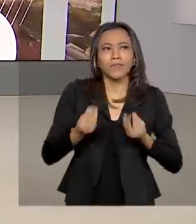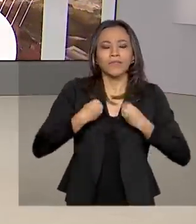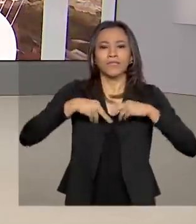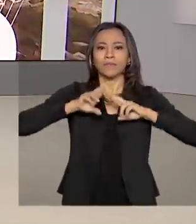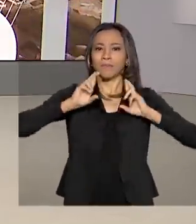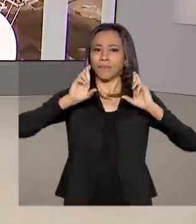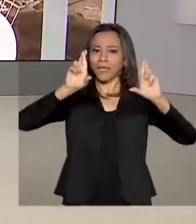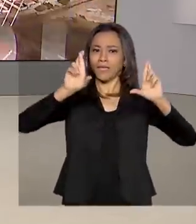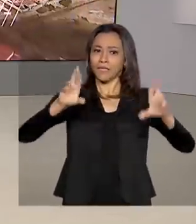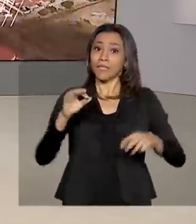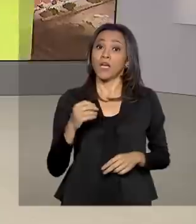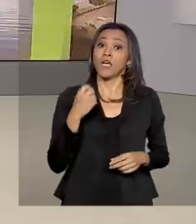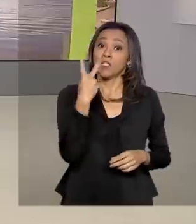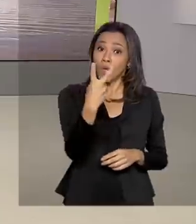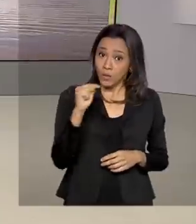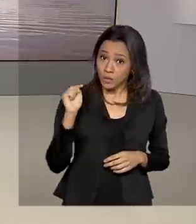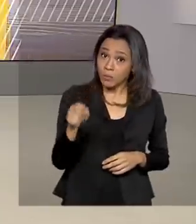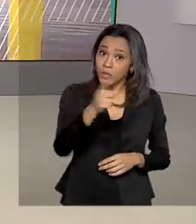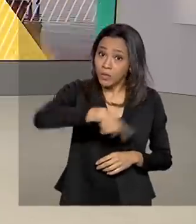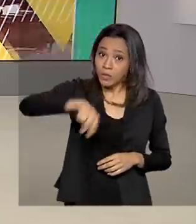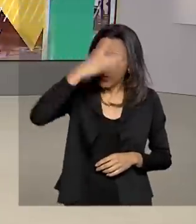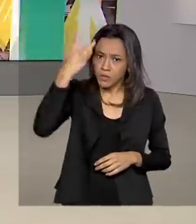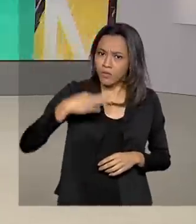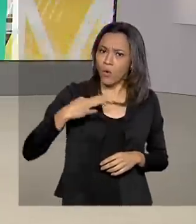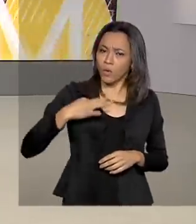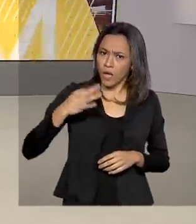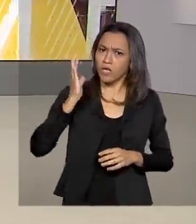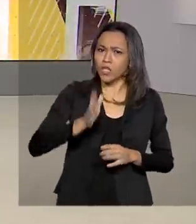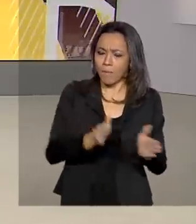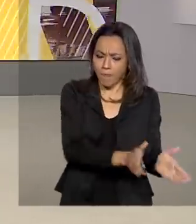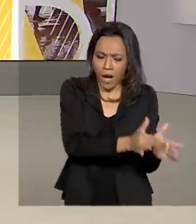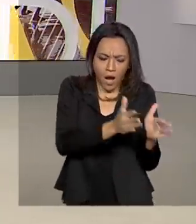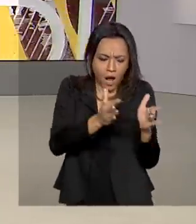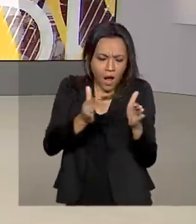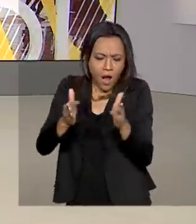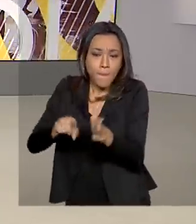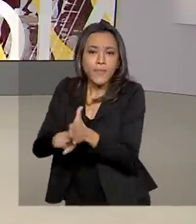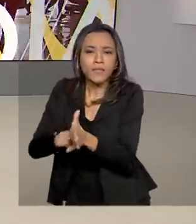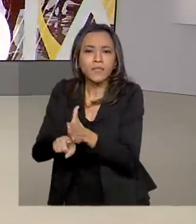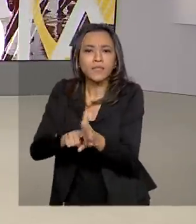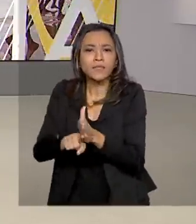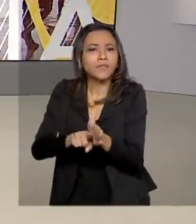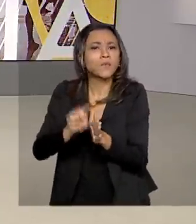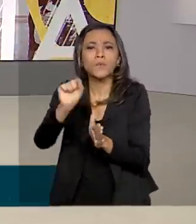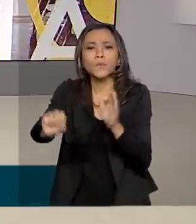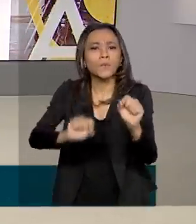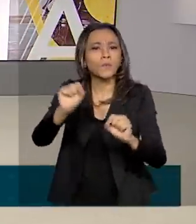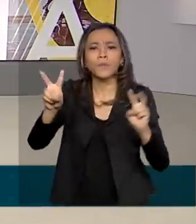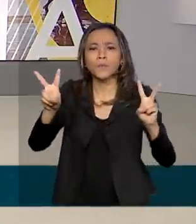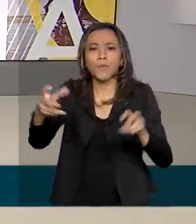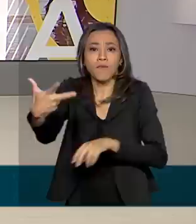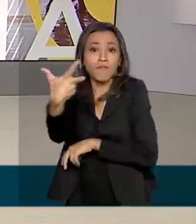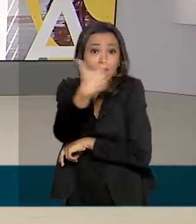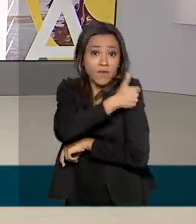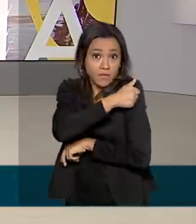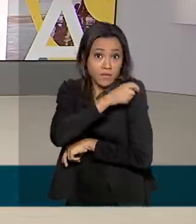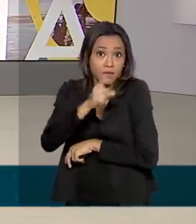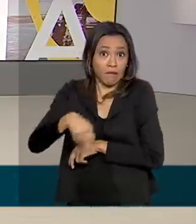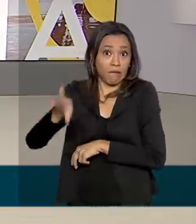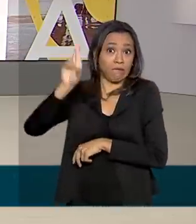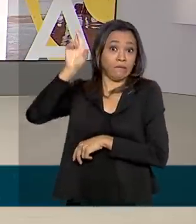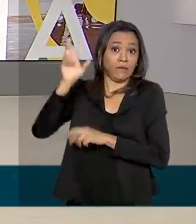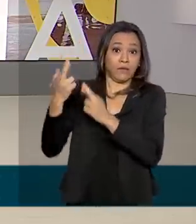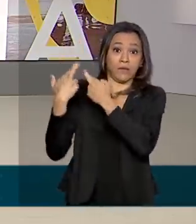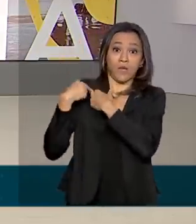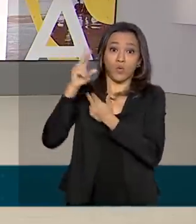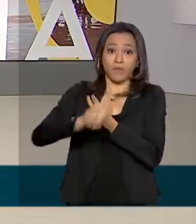voluntários brasileiros já participam da fase final da pesquisa de uma vacina contra o coronavírus, liderada pela Universidade